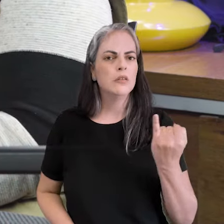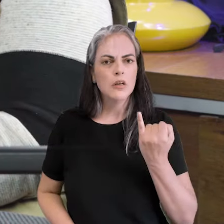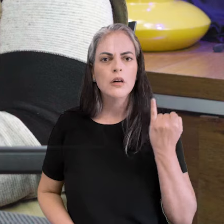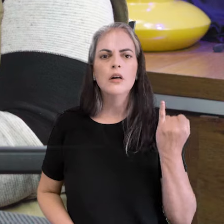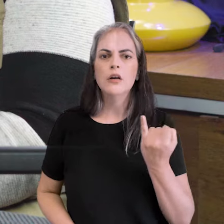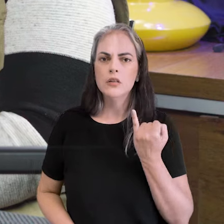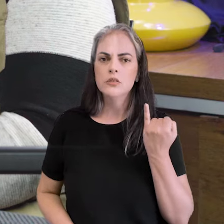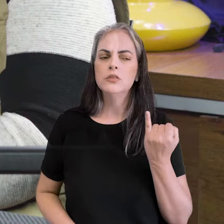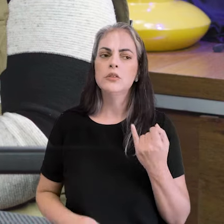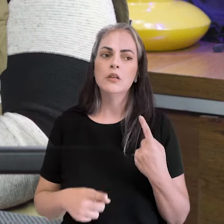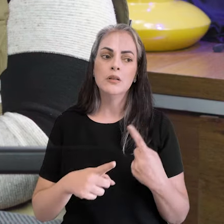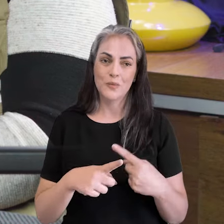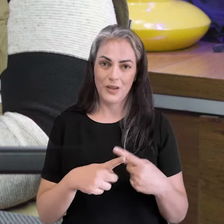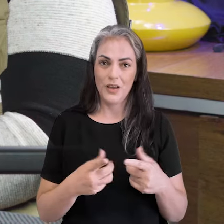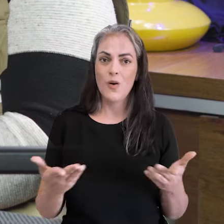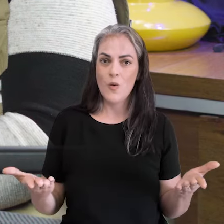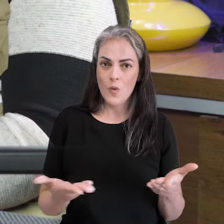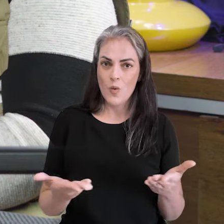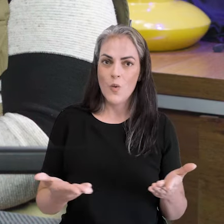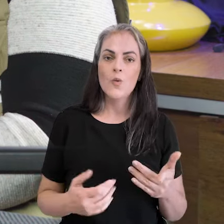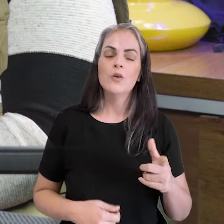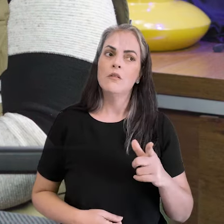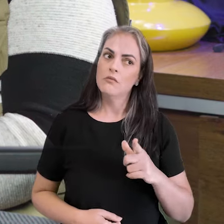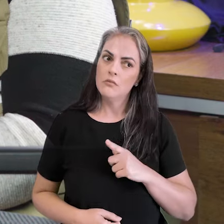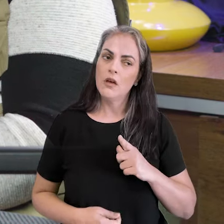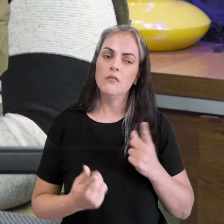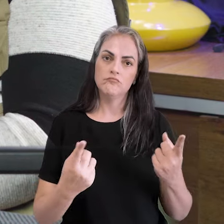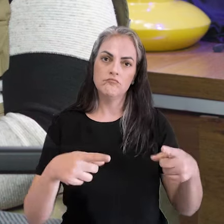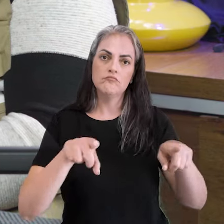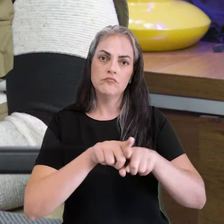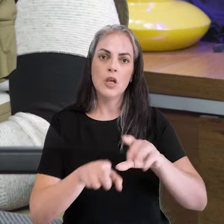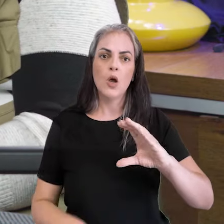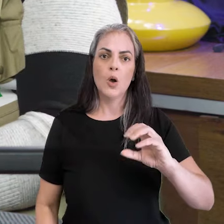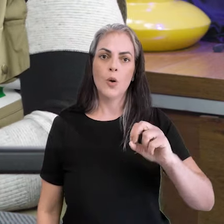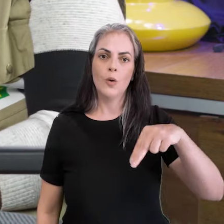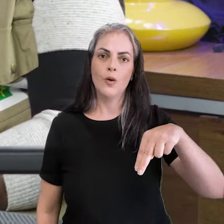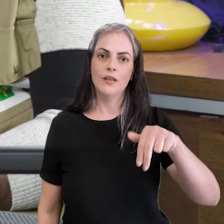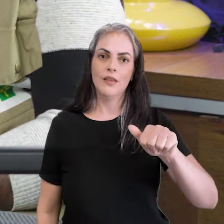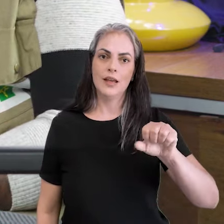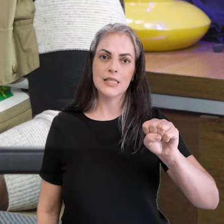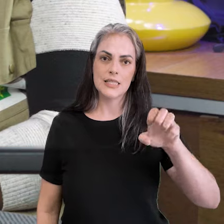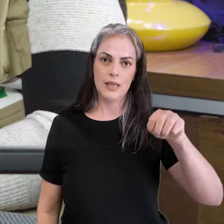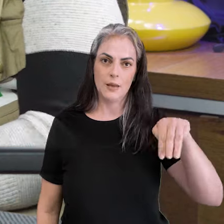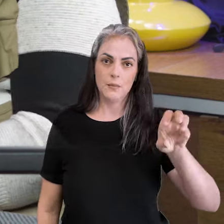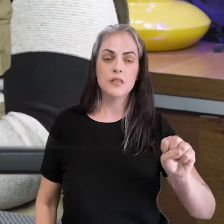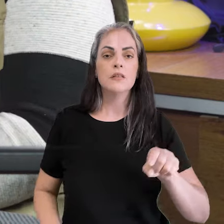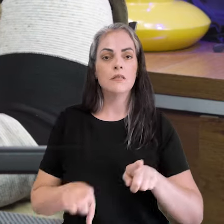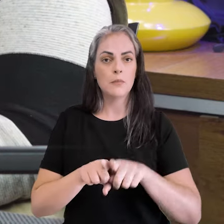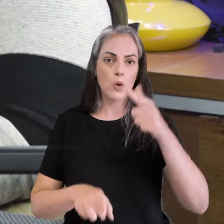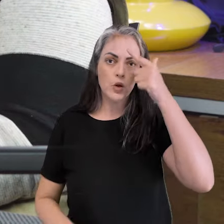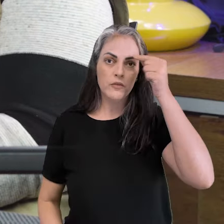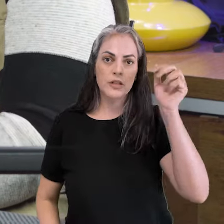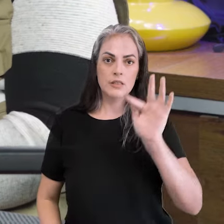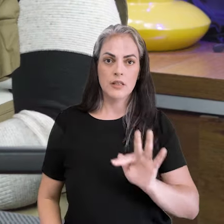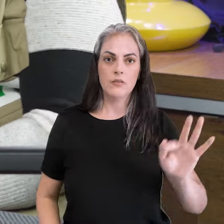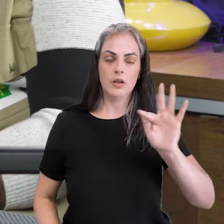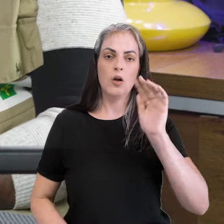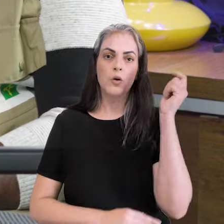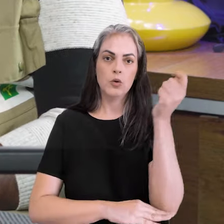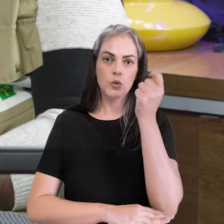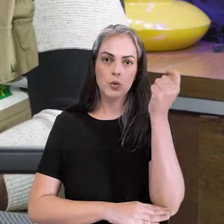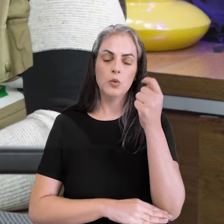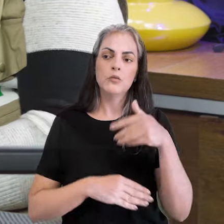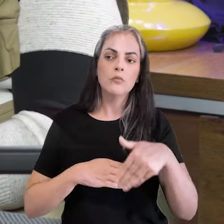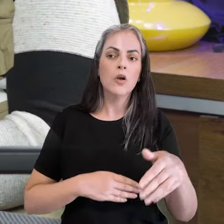Porque a gente tem, hoje, temos parcerias com o Conasemes e com a Universidade Federal do Rio Grande do Sul. E, para essa